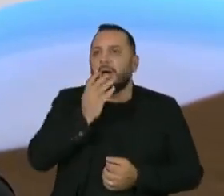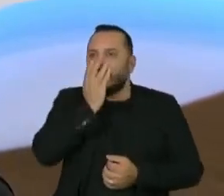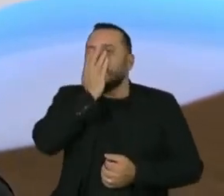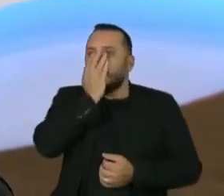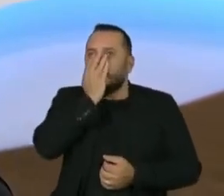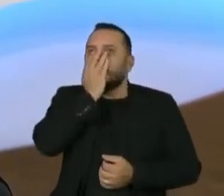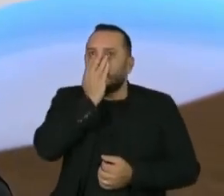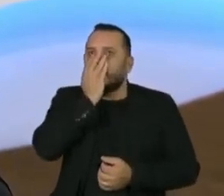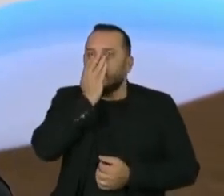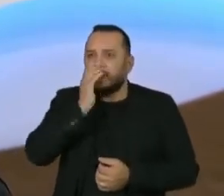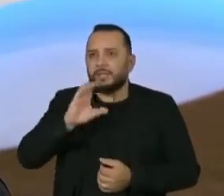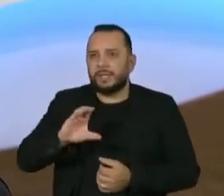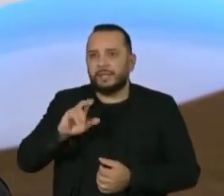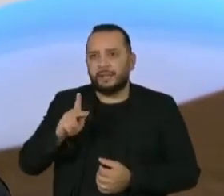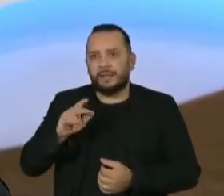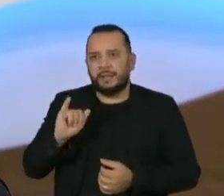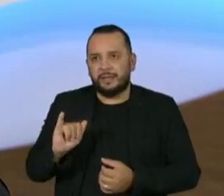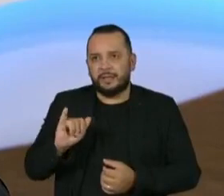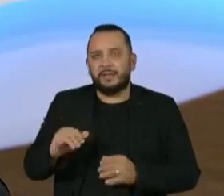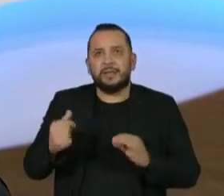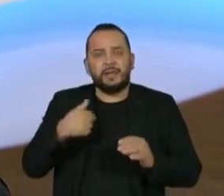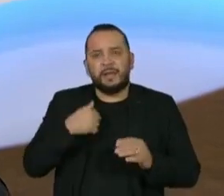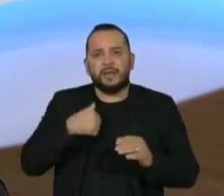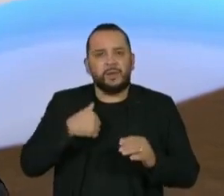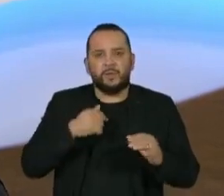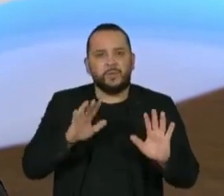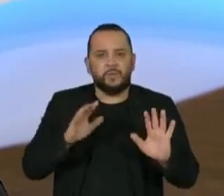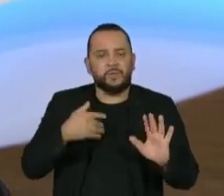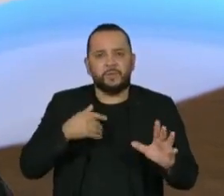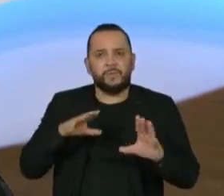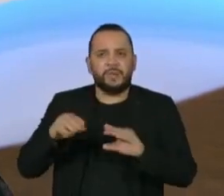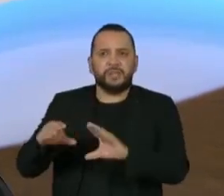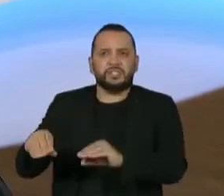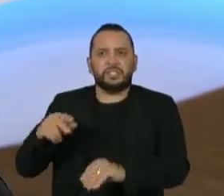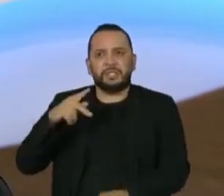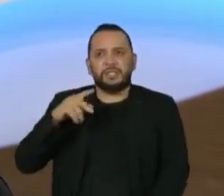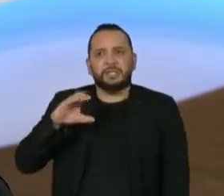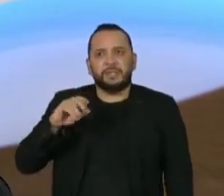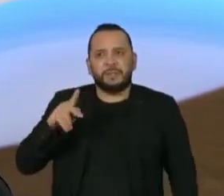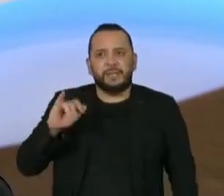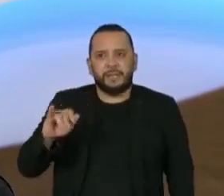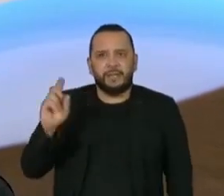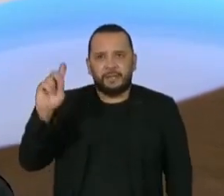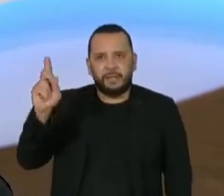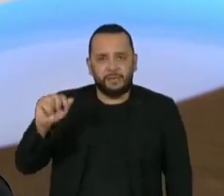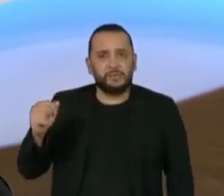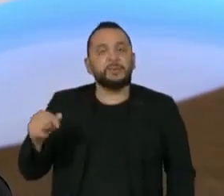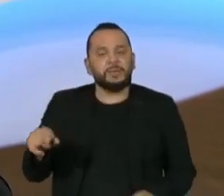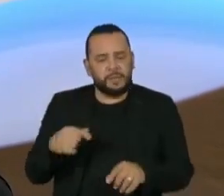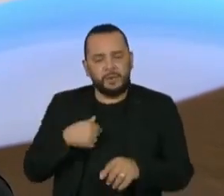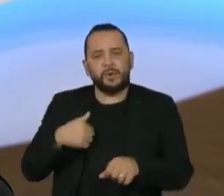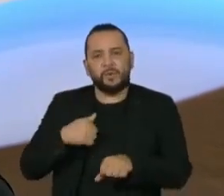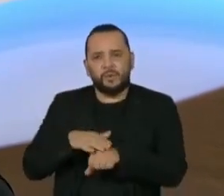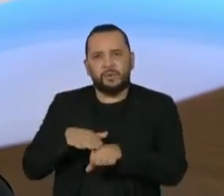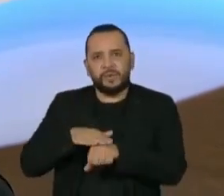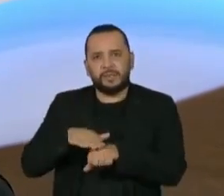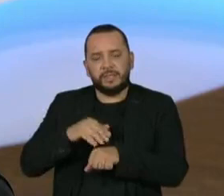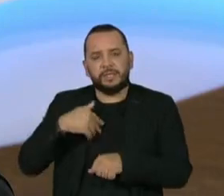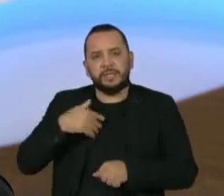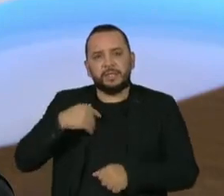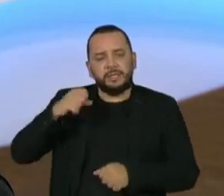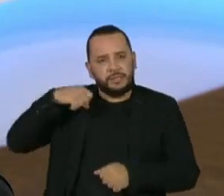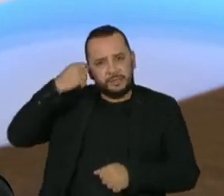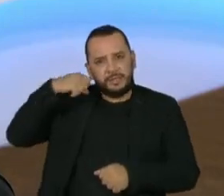opção foi não indeferir a CPI. O que eu dizia para aqueles que, inclusive, o senador Randolfo Rodrigues, que era o autor da proposição original,